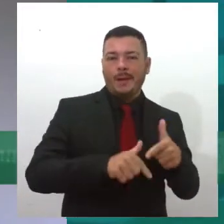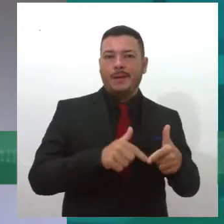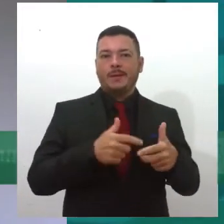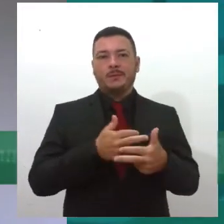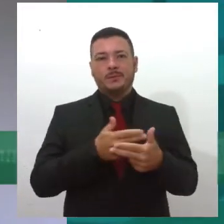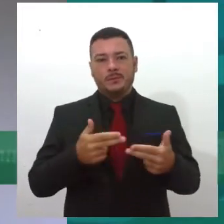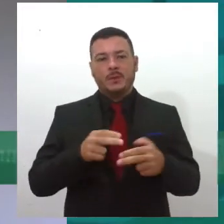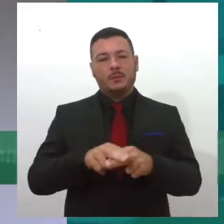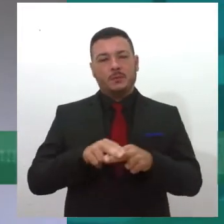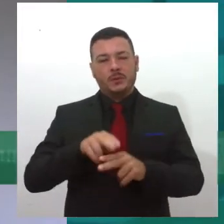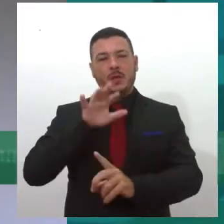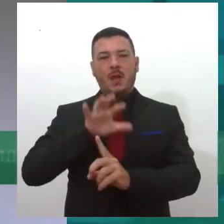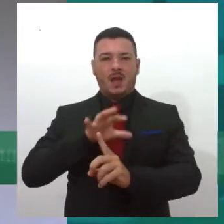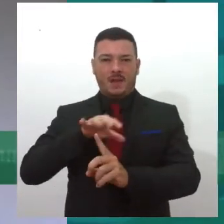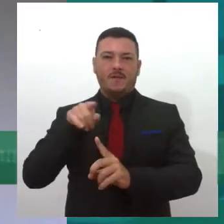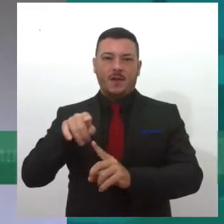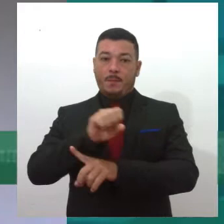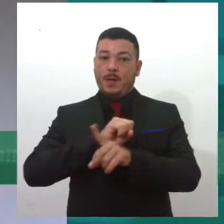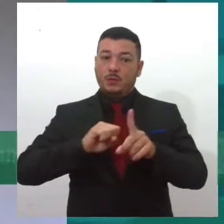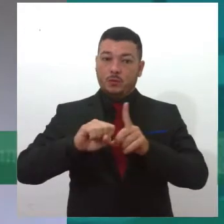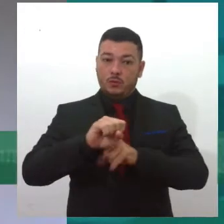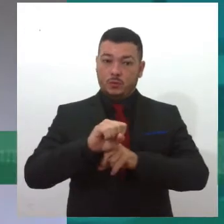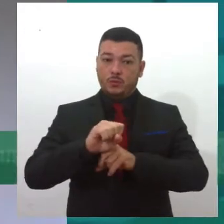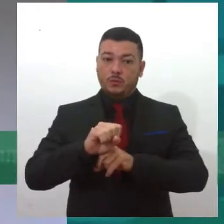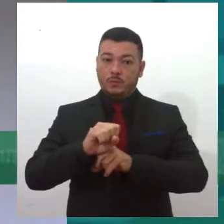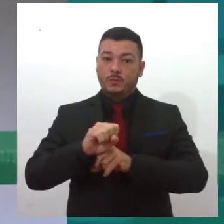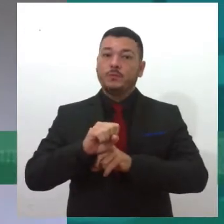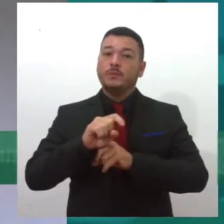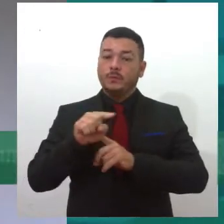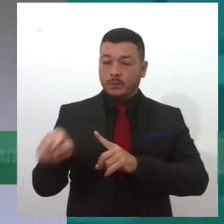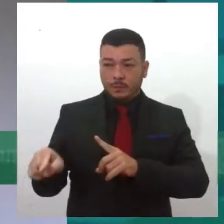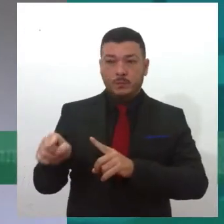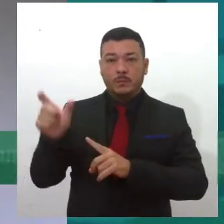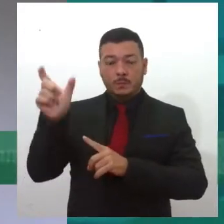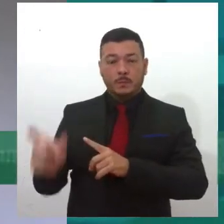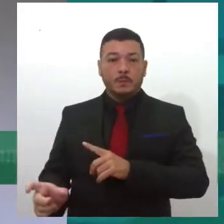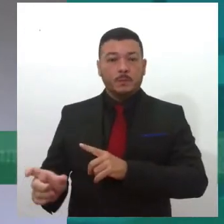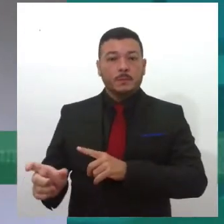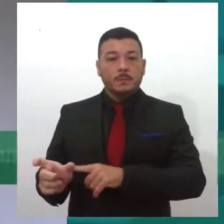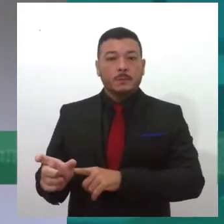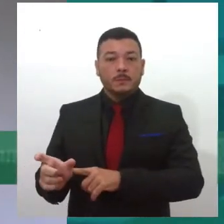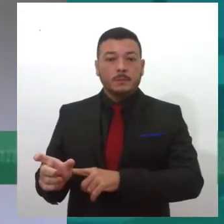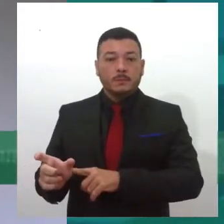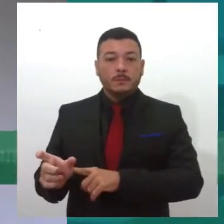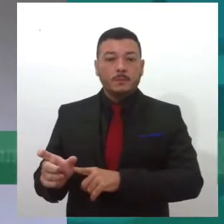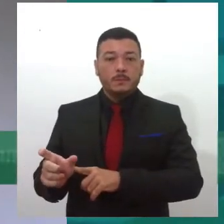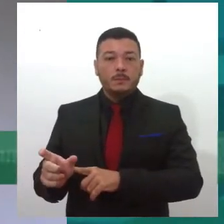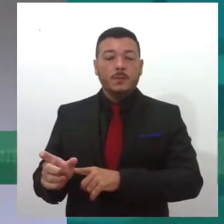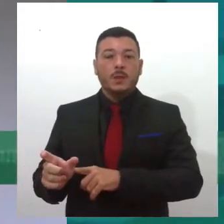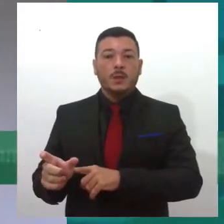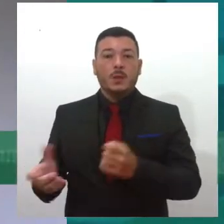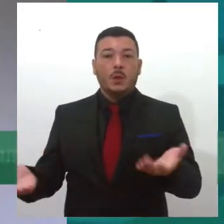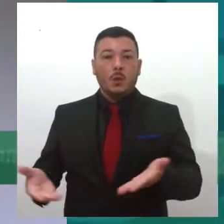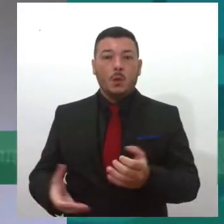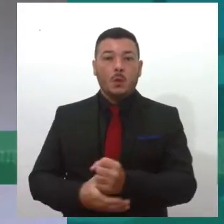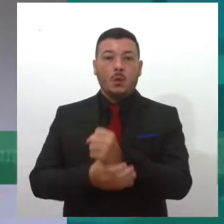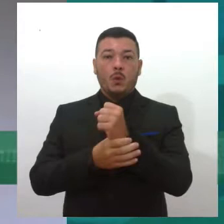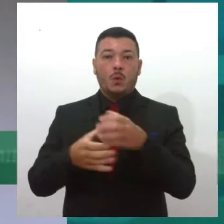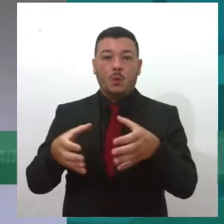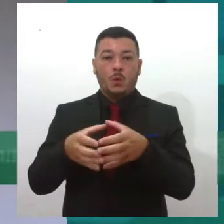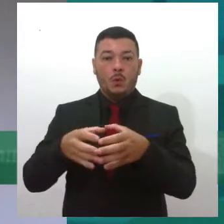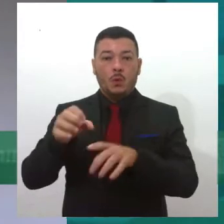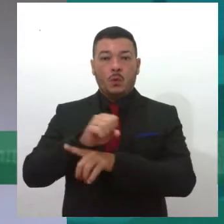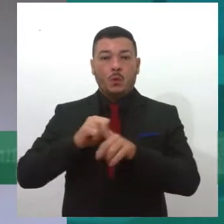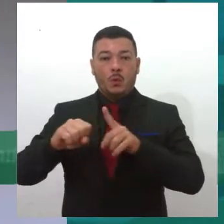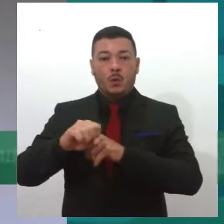muito consequentemente para a sociedade, porque o trabalho hoje é um grande pilar, né, da condição social da pessoa,